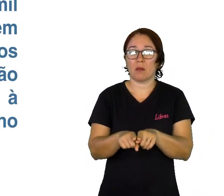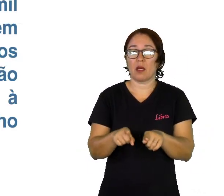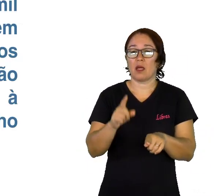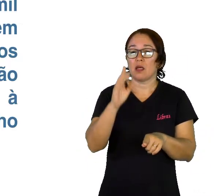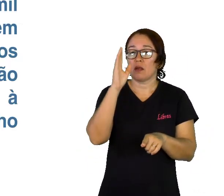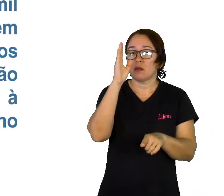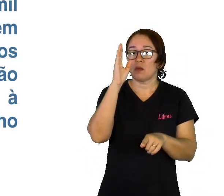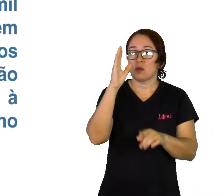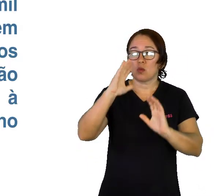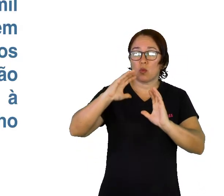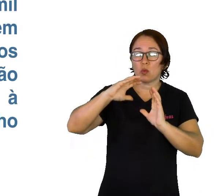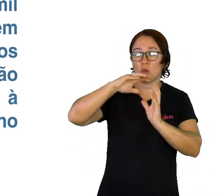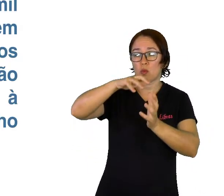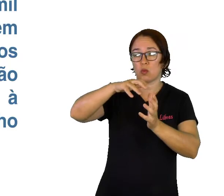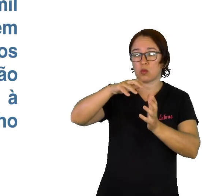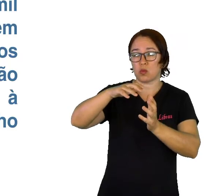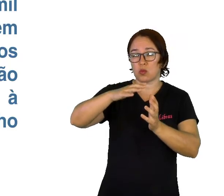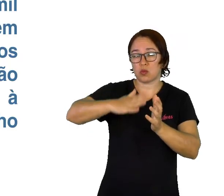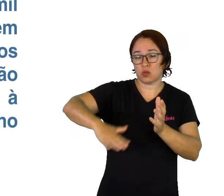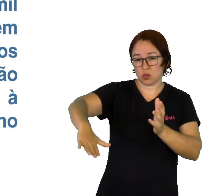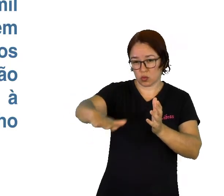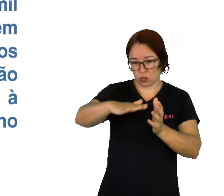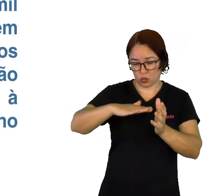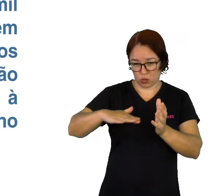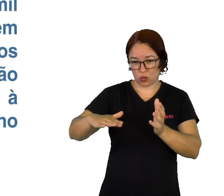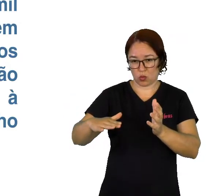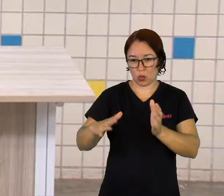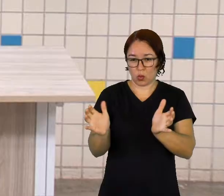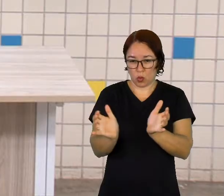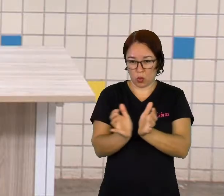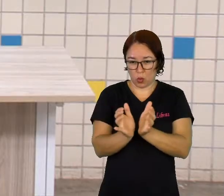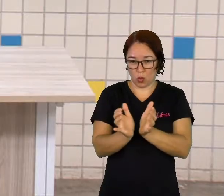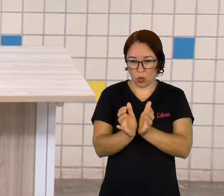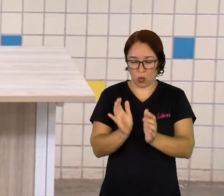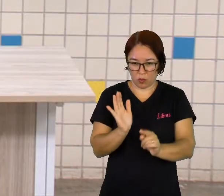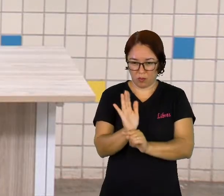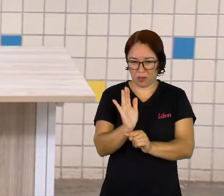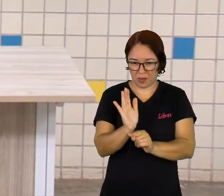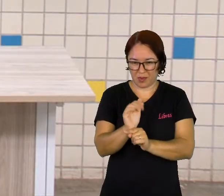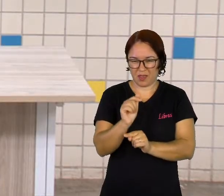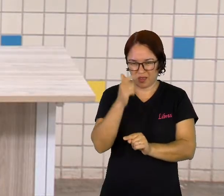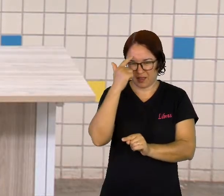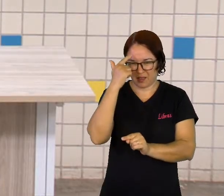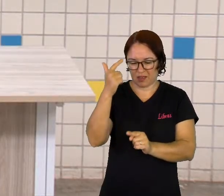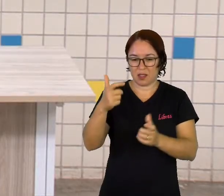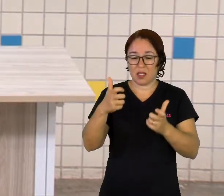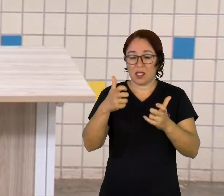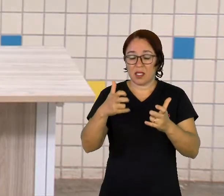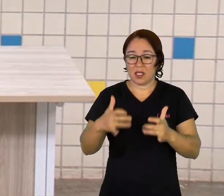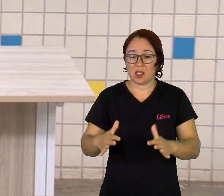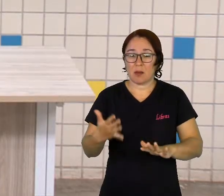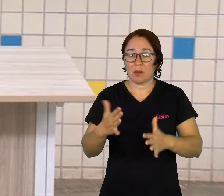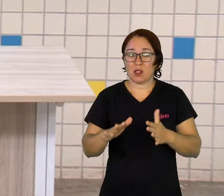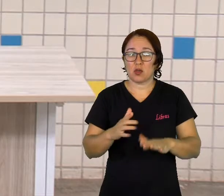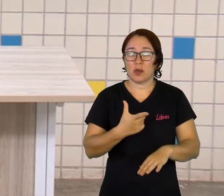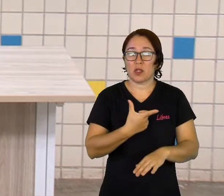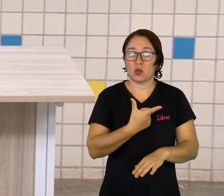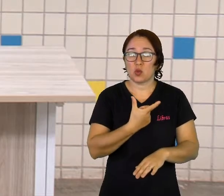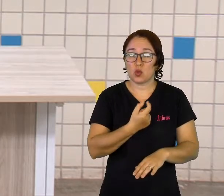fala-se que 200 mil trabalhadores no país ainda vivem em regime de escravidão.